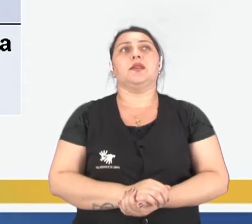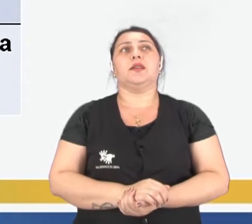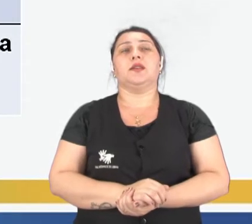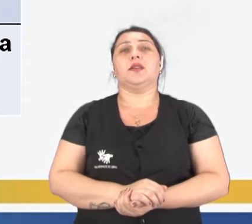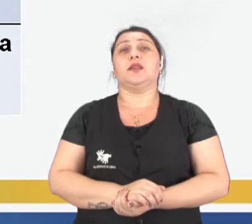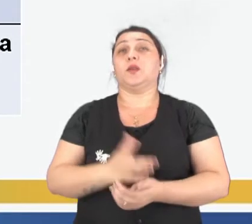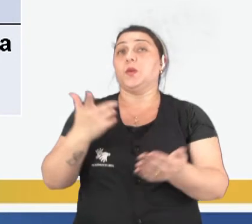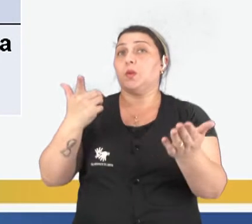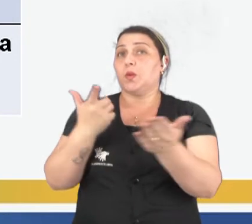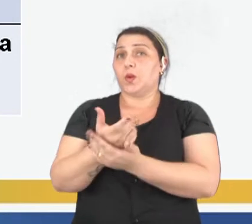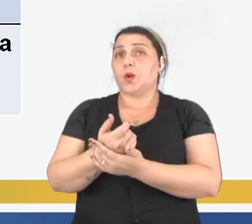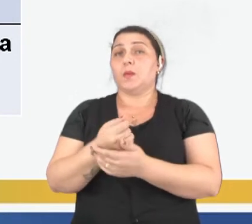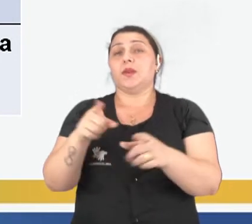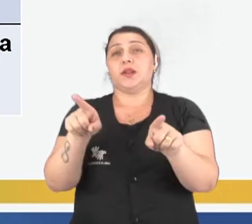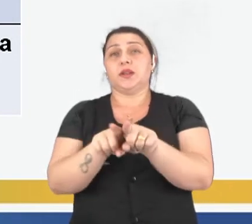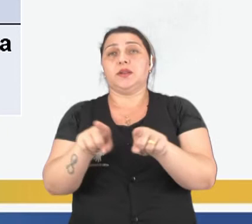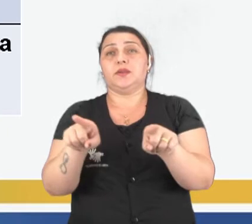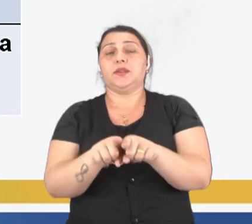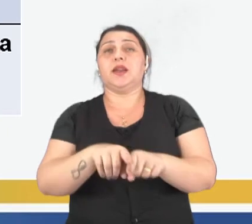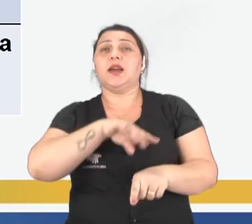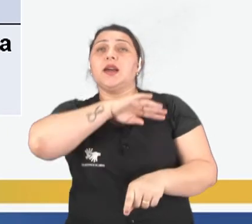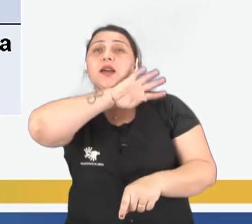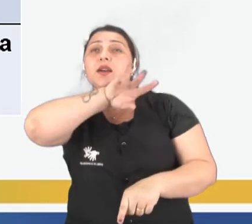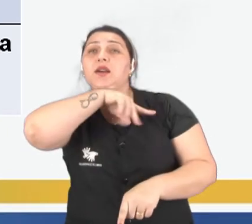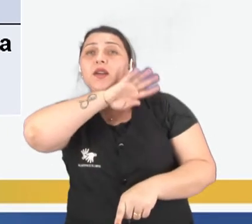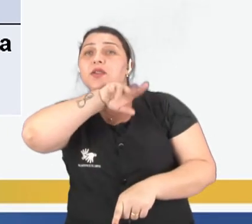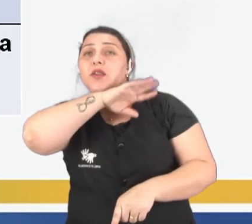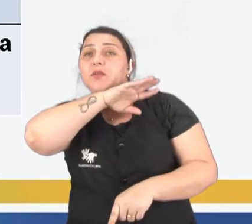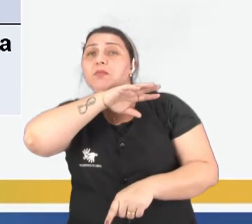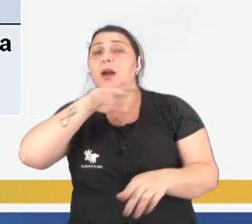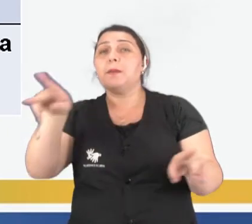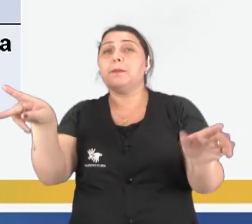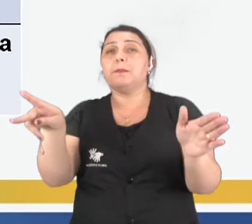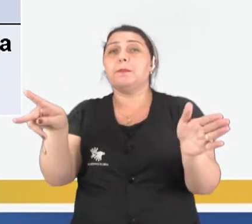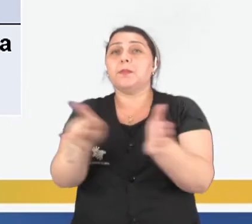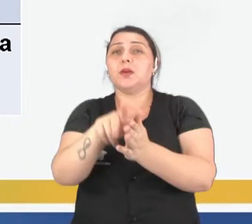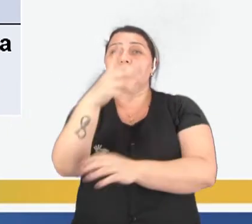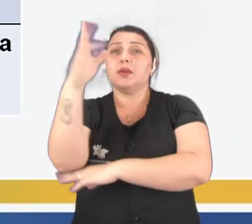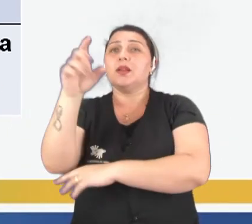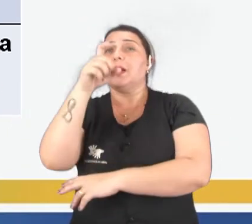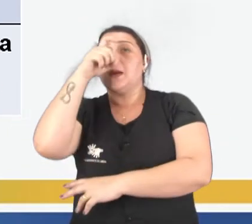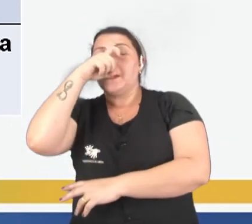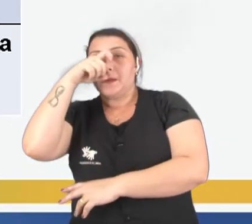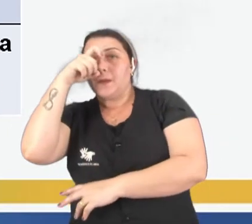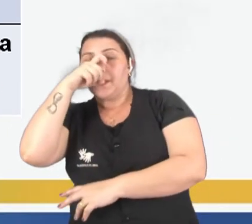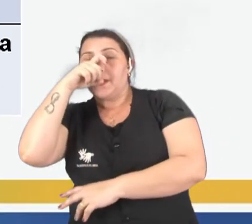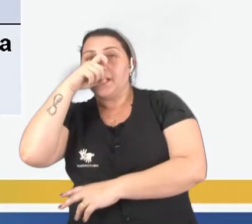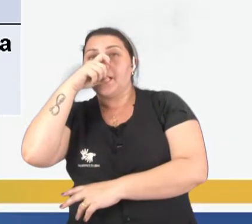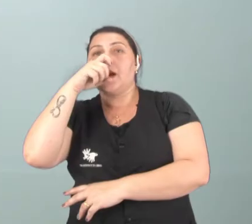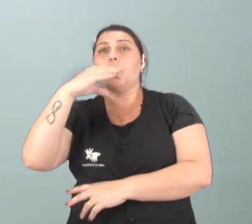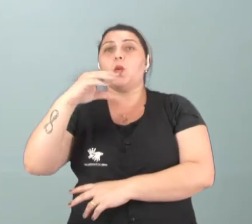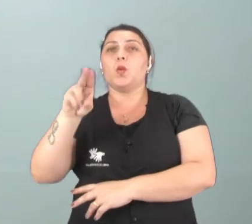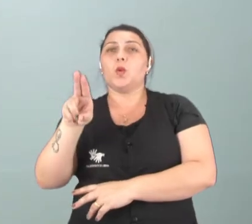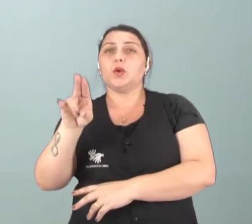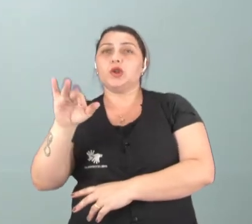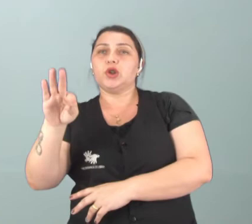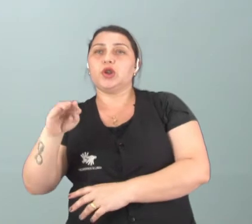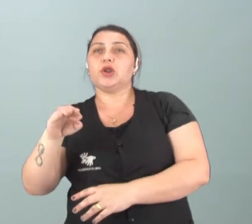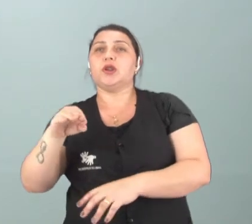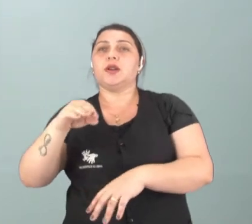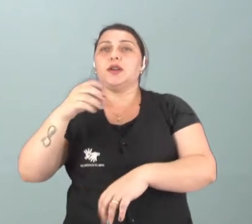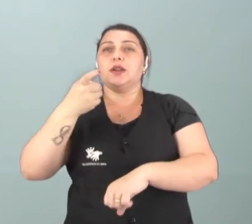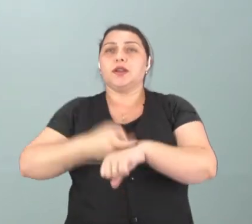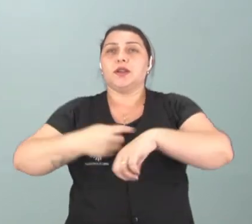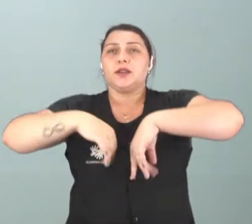não compra, em hipótese alguma, animal silvestre, seja papagaia, arara, cutia, paca, tatu,